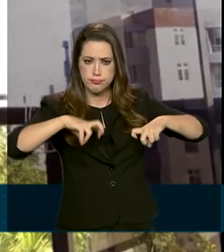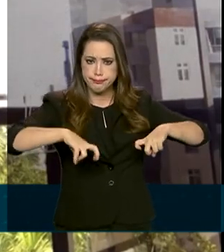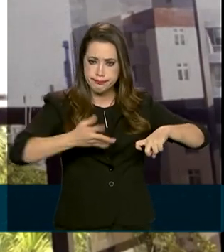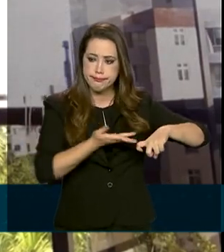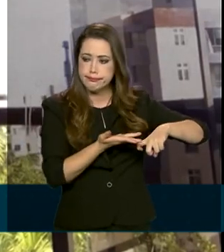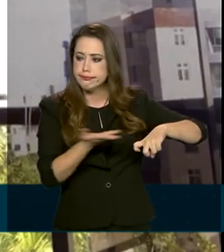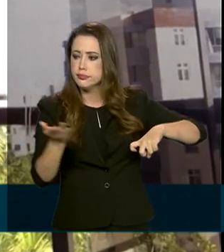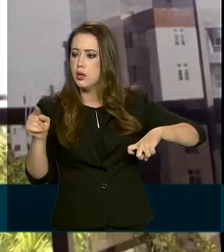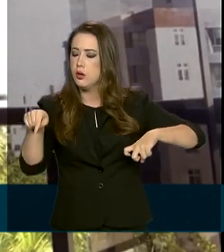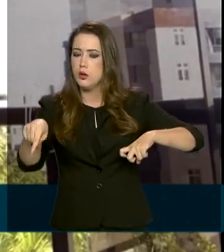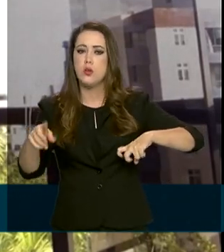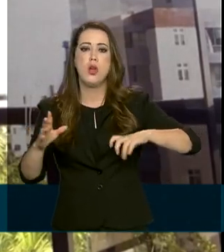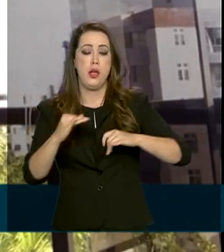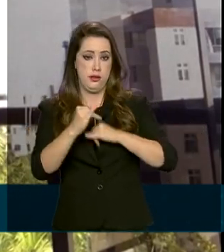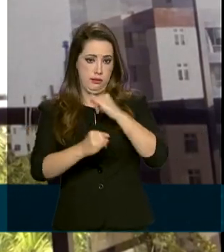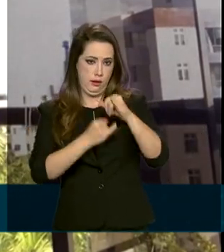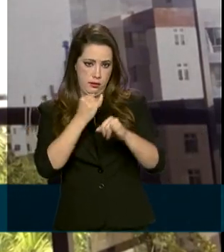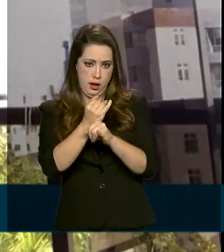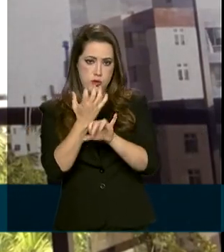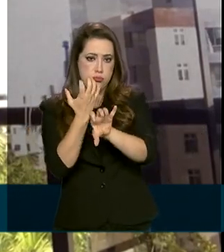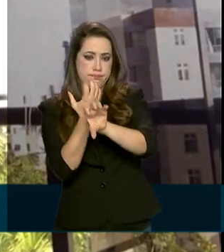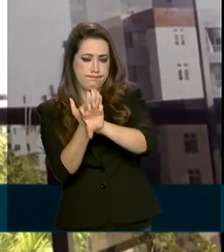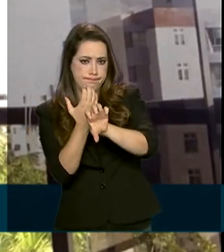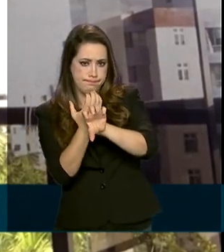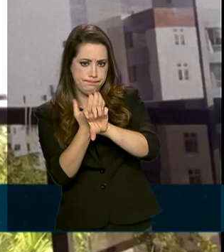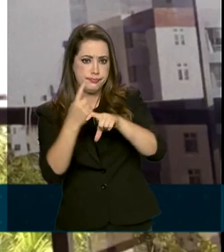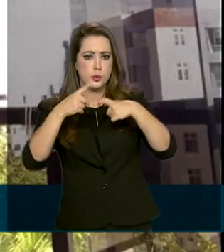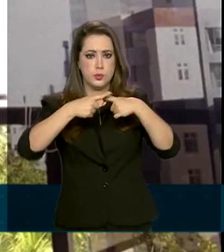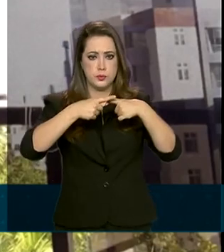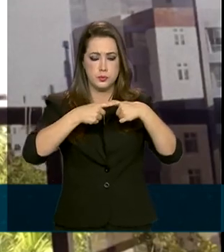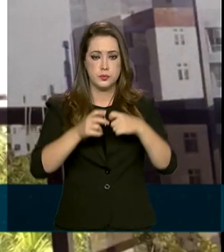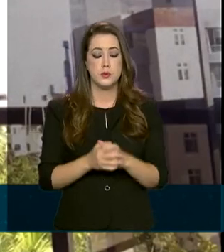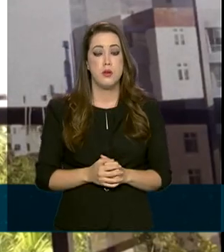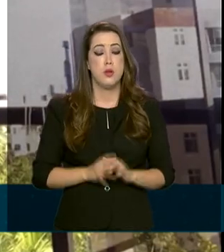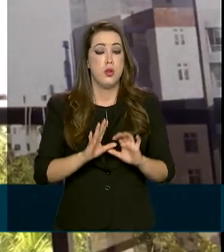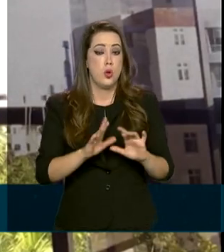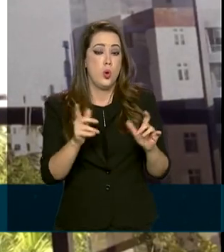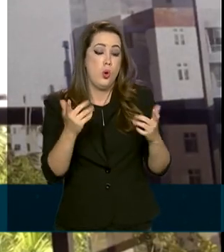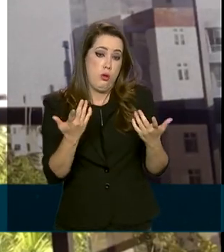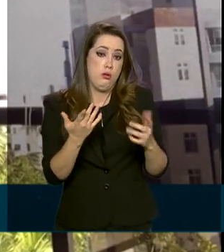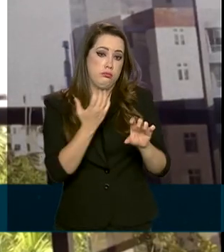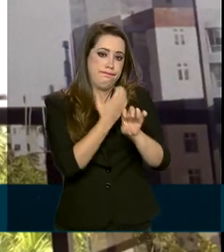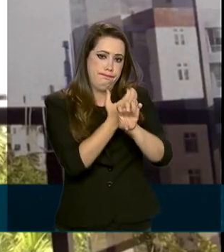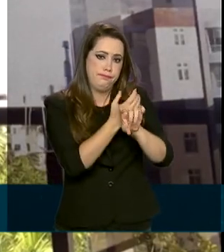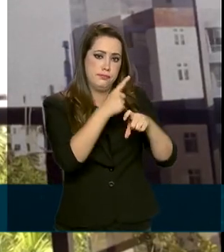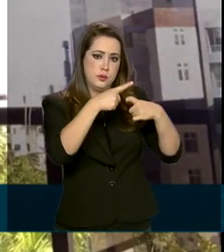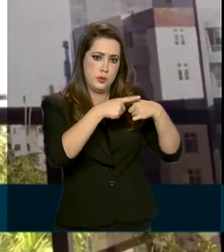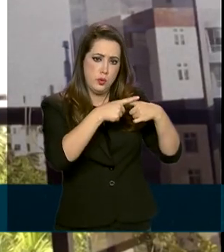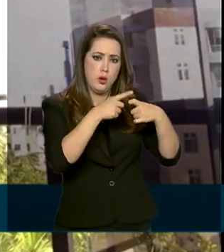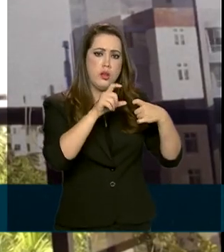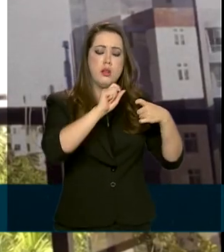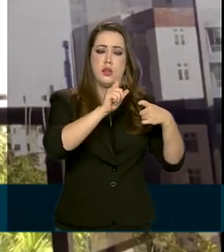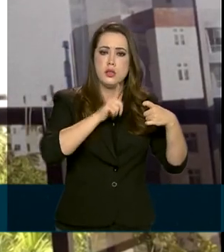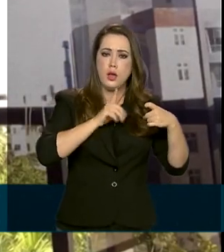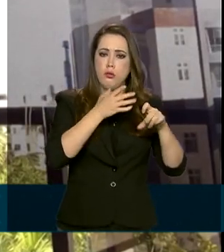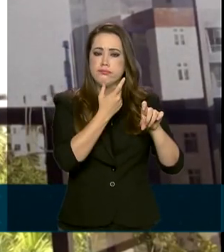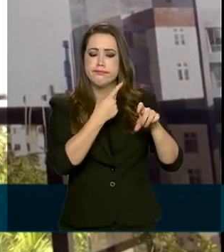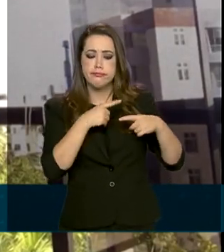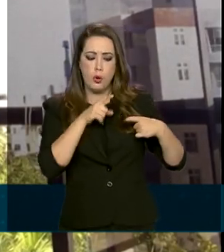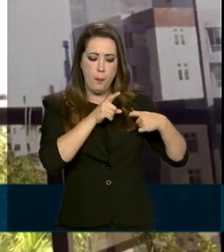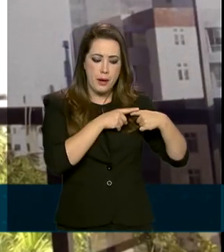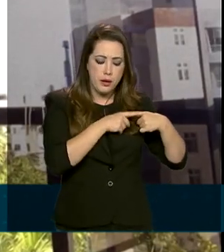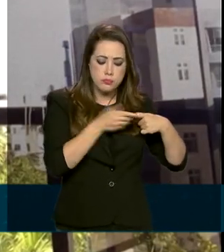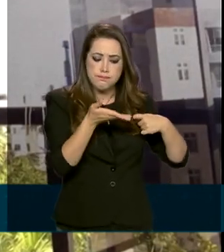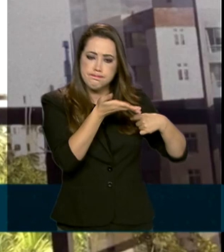encaminhado para a teleconsulta indígena, onde haverá um atendimento médico, que